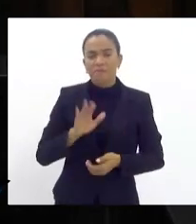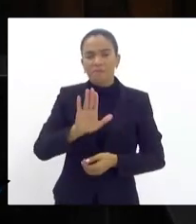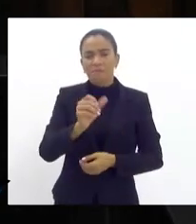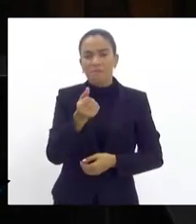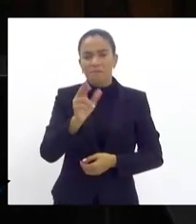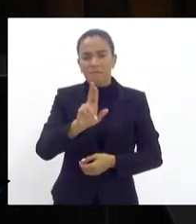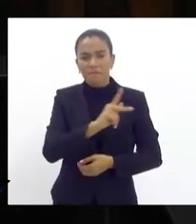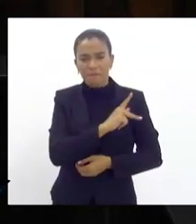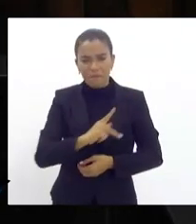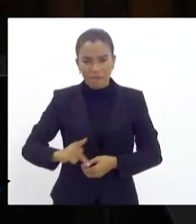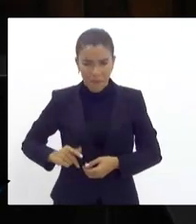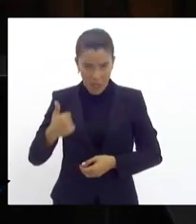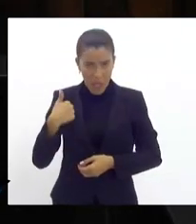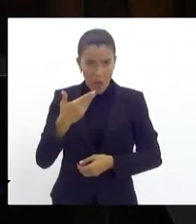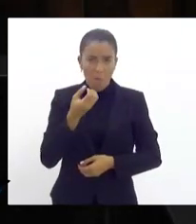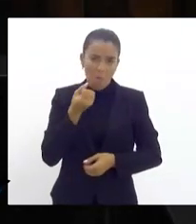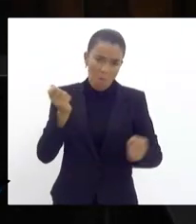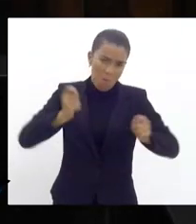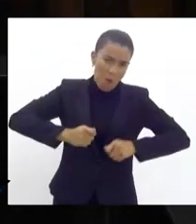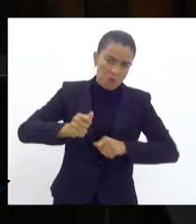eu sou capaz de trocar,